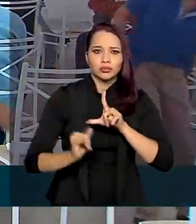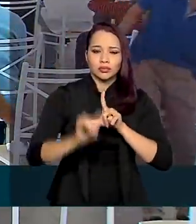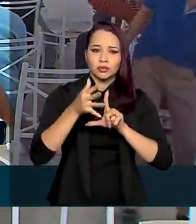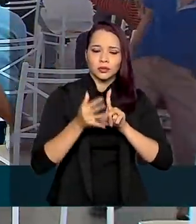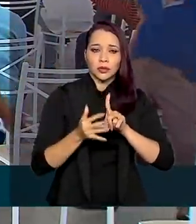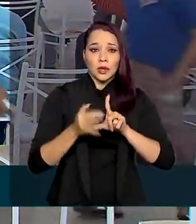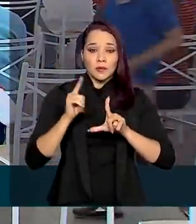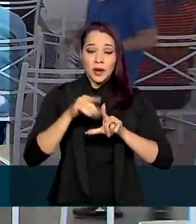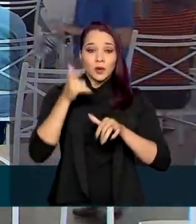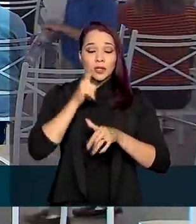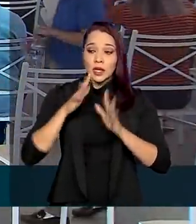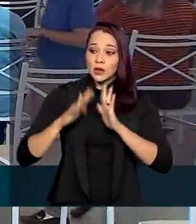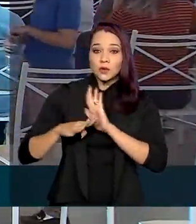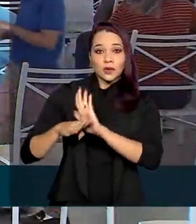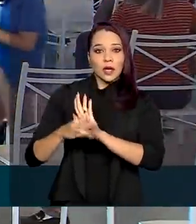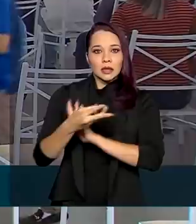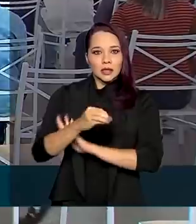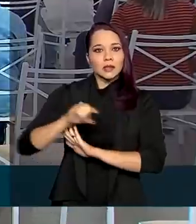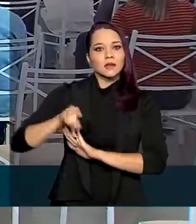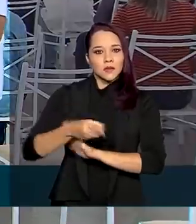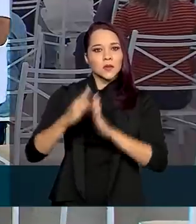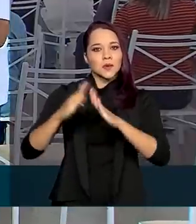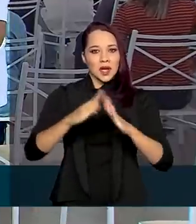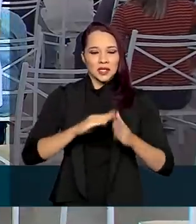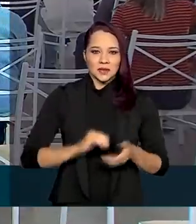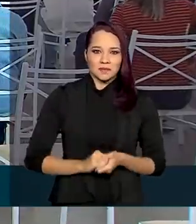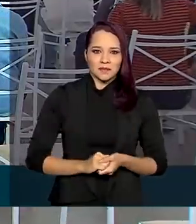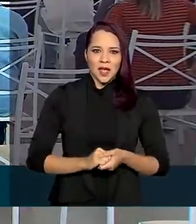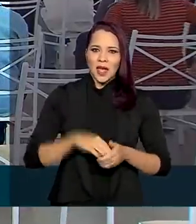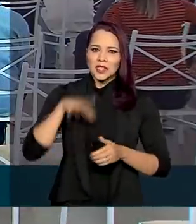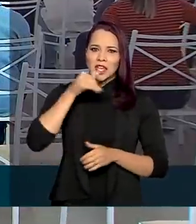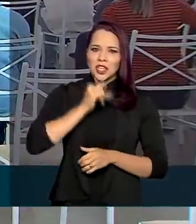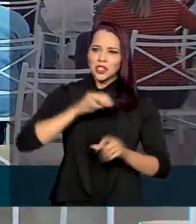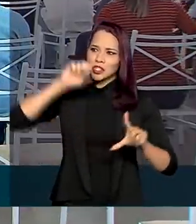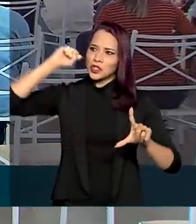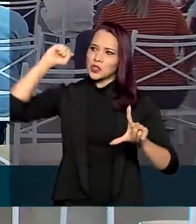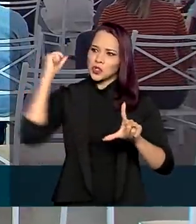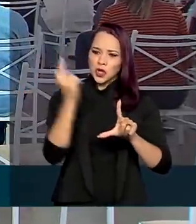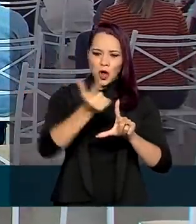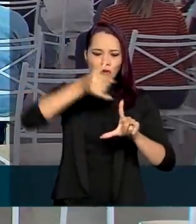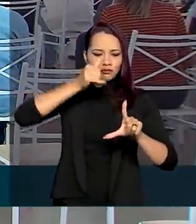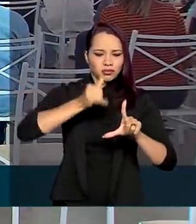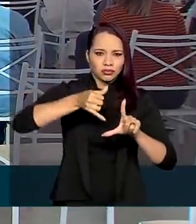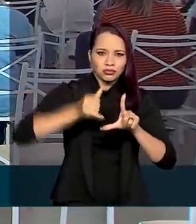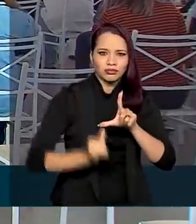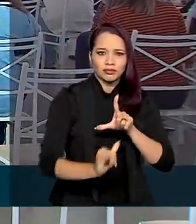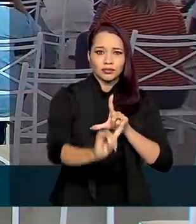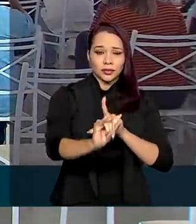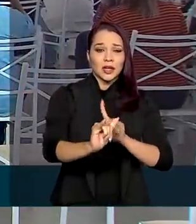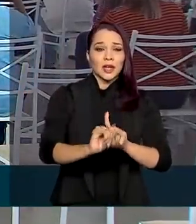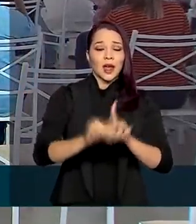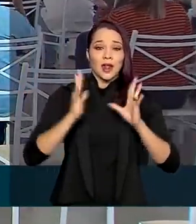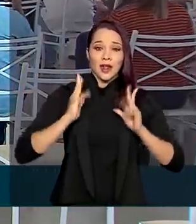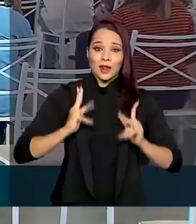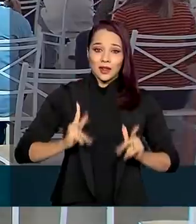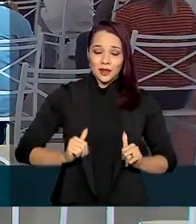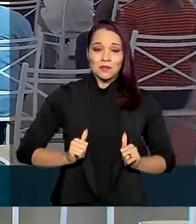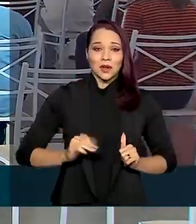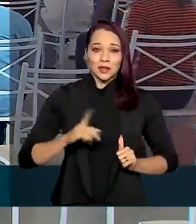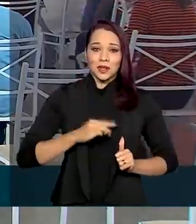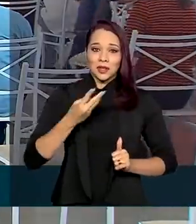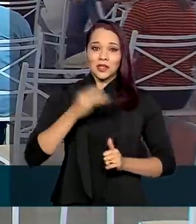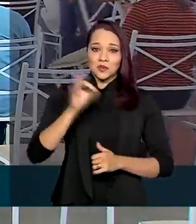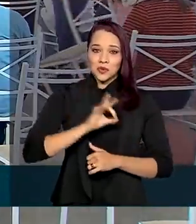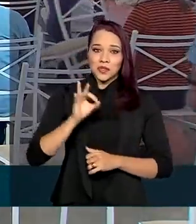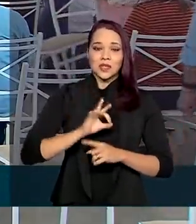300 mil casas. A energia solar é limpa e renovável e corresponde hoje a 3% da matriz